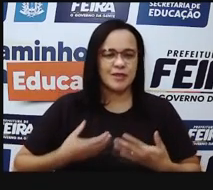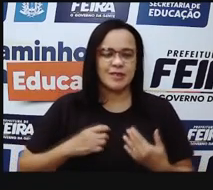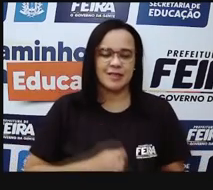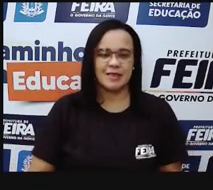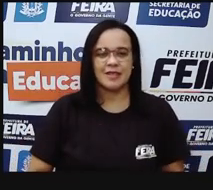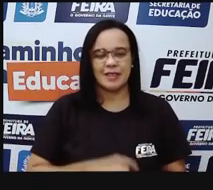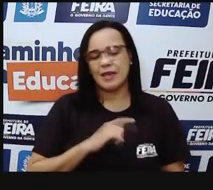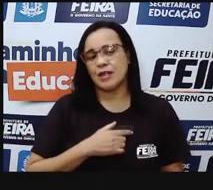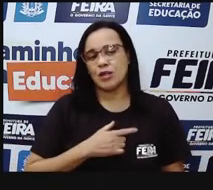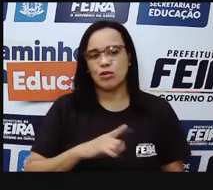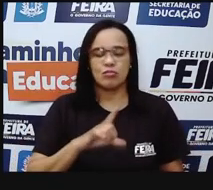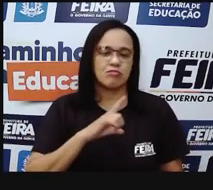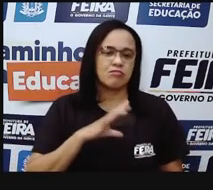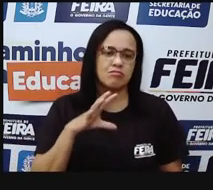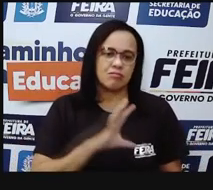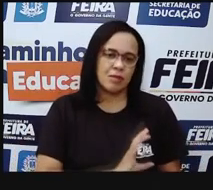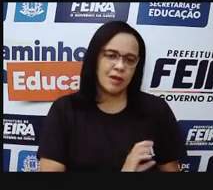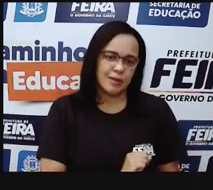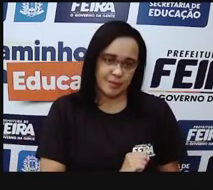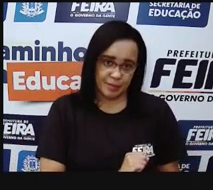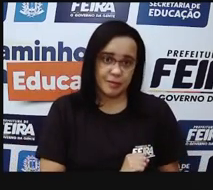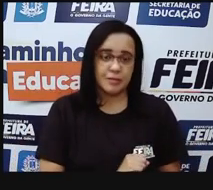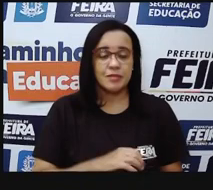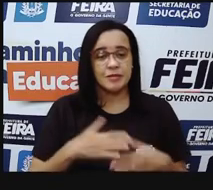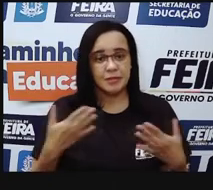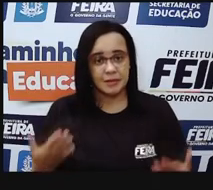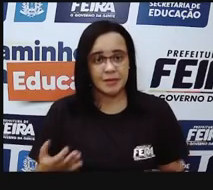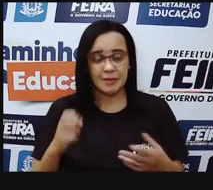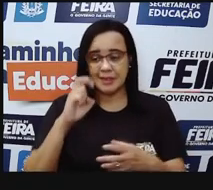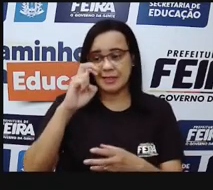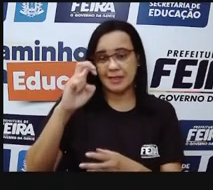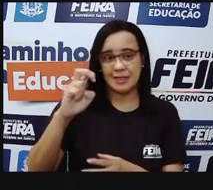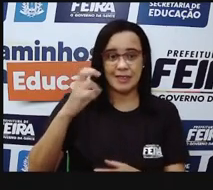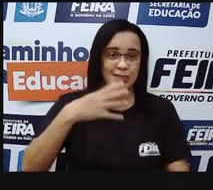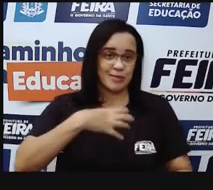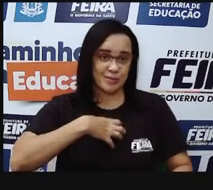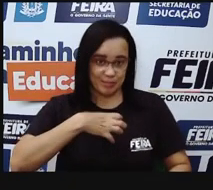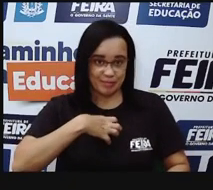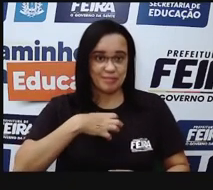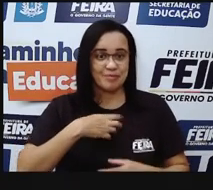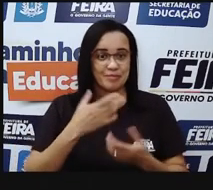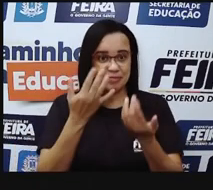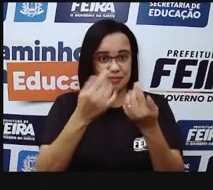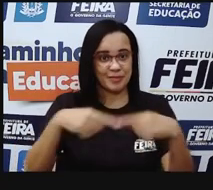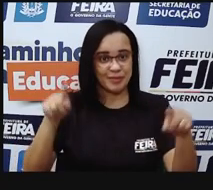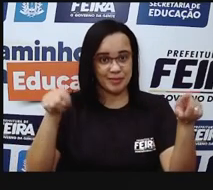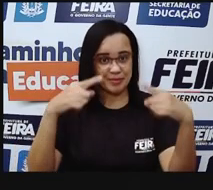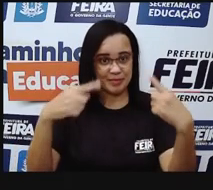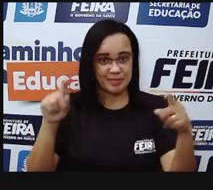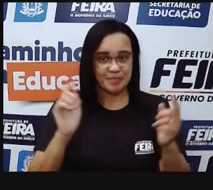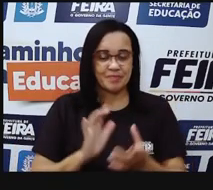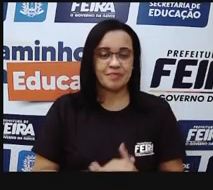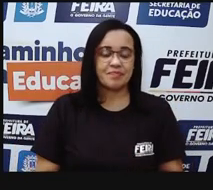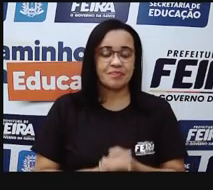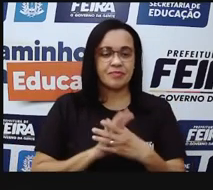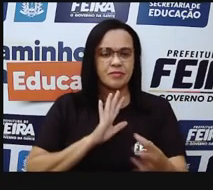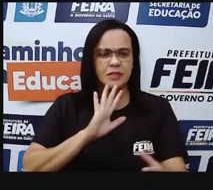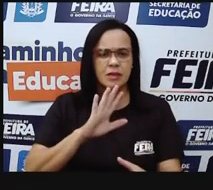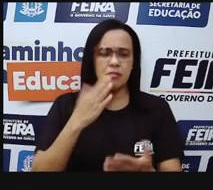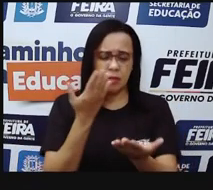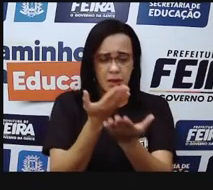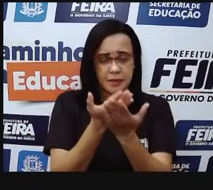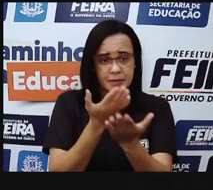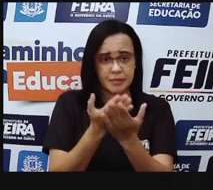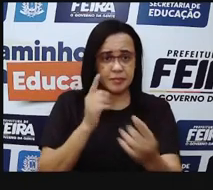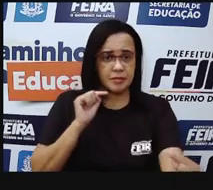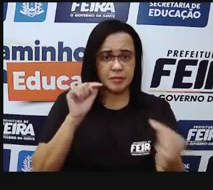Olha só, declaração de amor, usando os 5 sentidos, não é mesmo? Então, quais são os objetivos da nossa aula